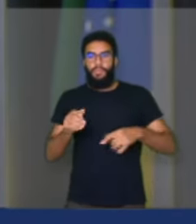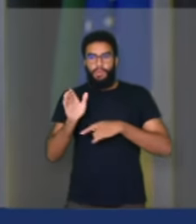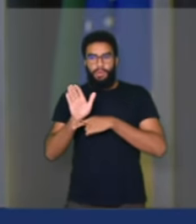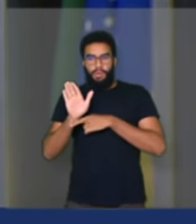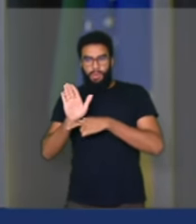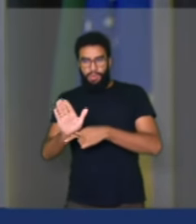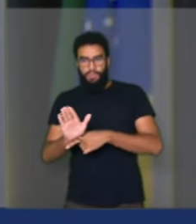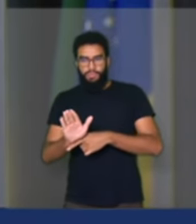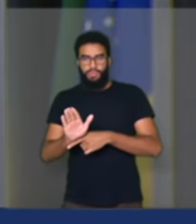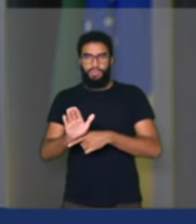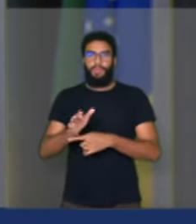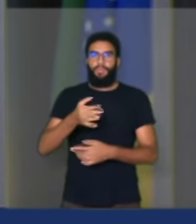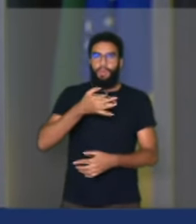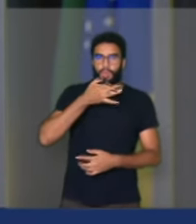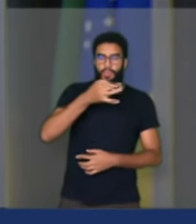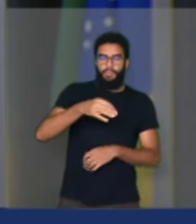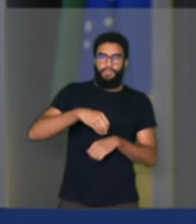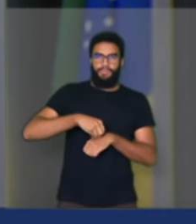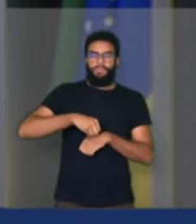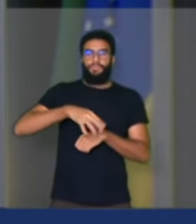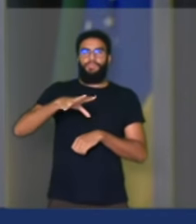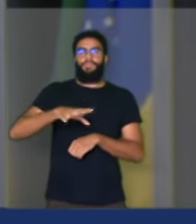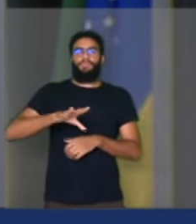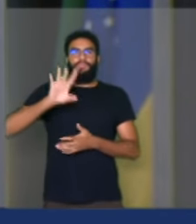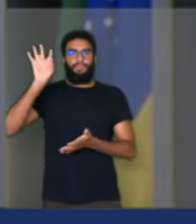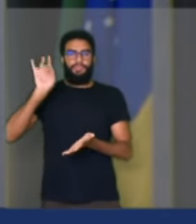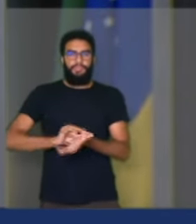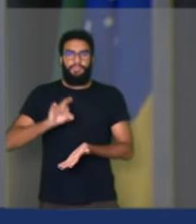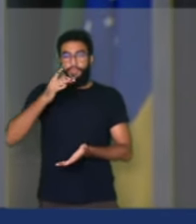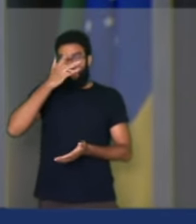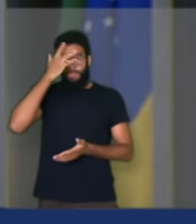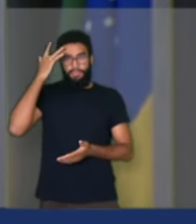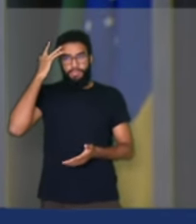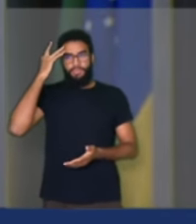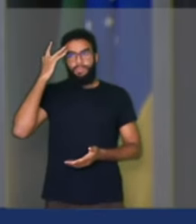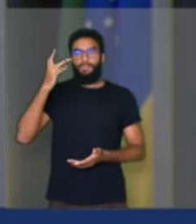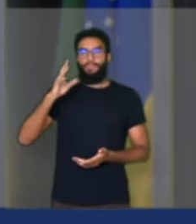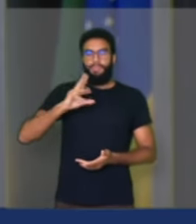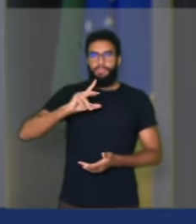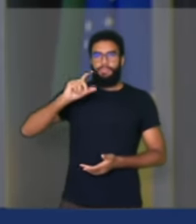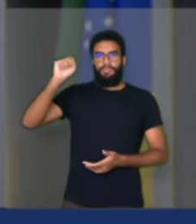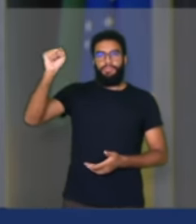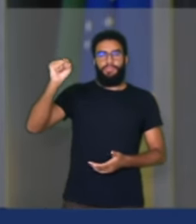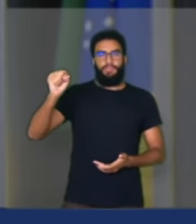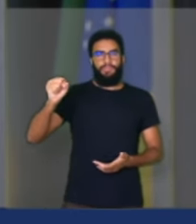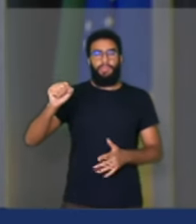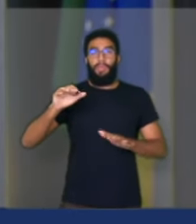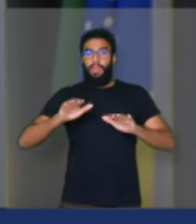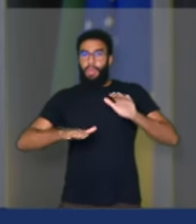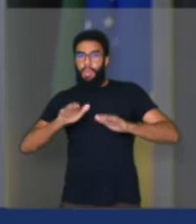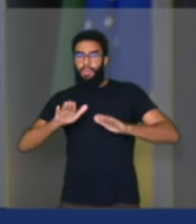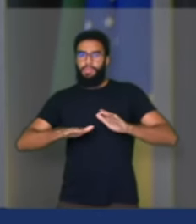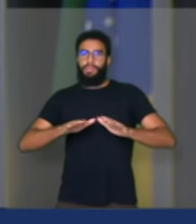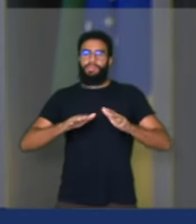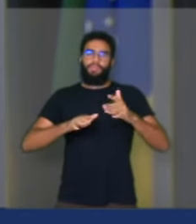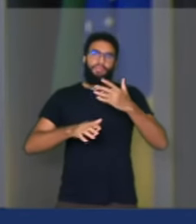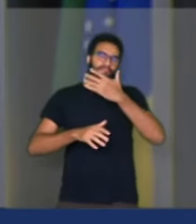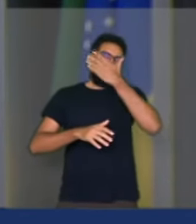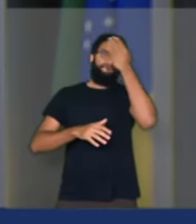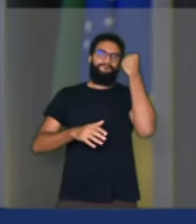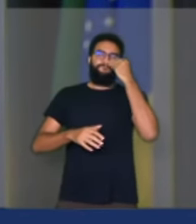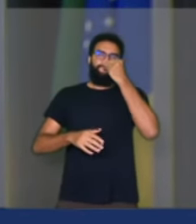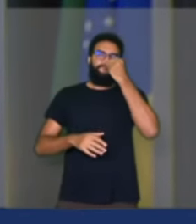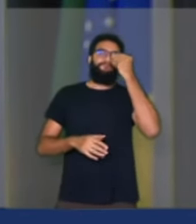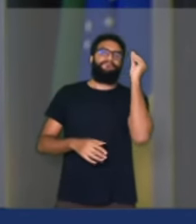posicionarmos aos lados desses verdadeiros heróis que são esquecidos pelo poder público, esquecidos